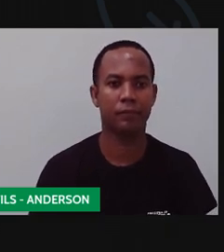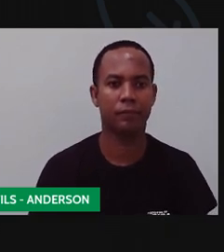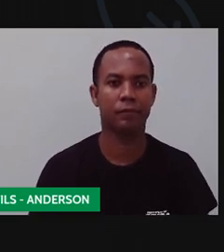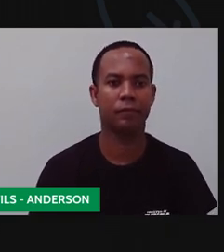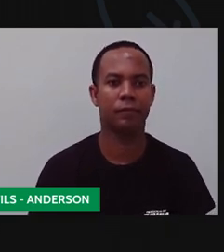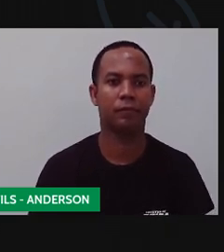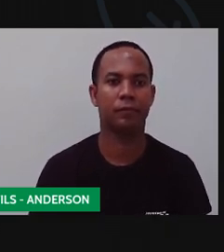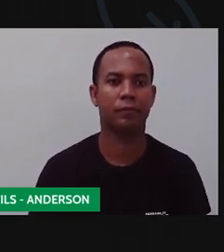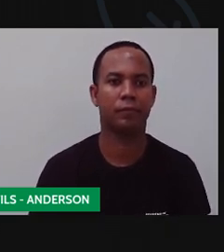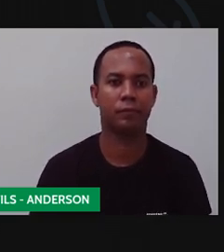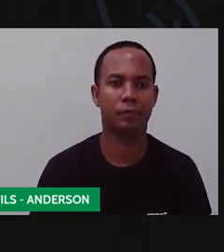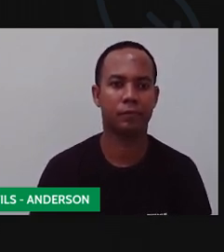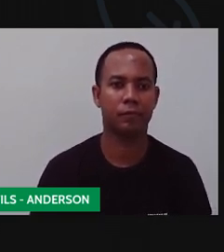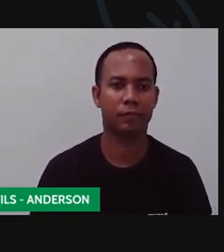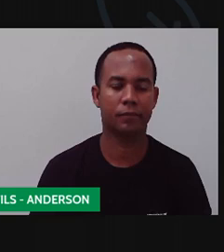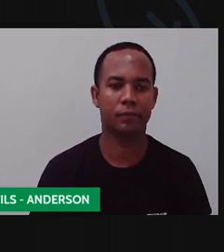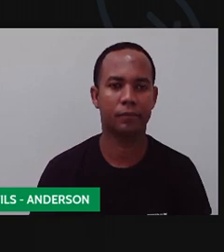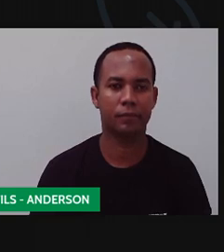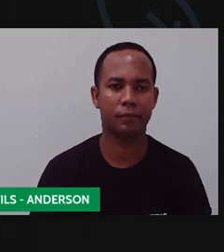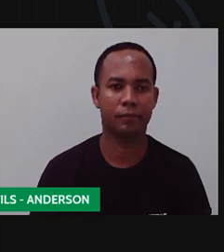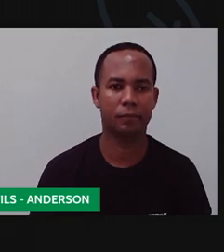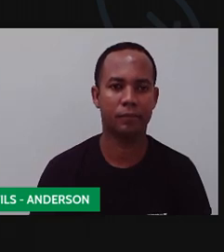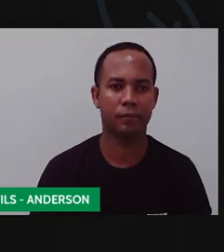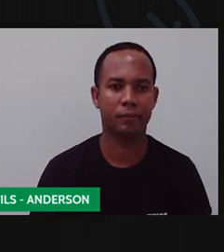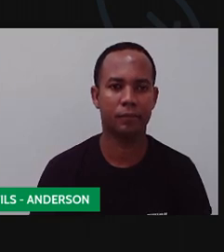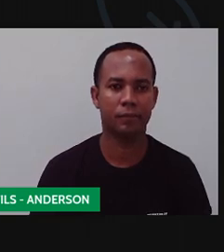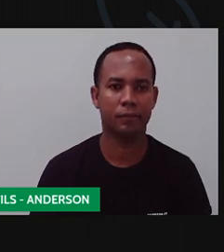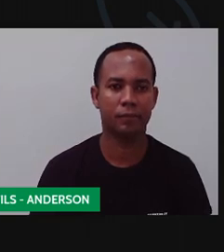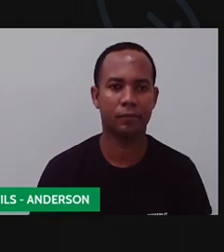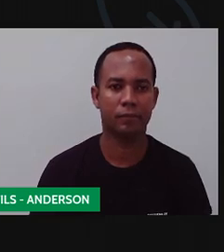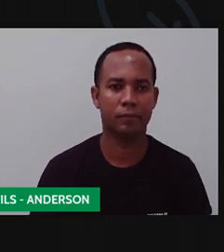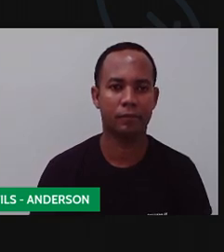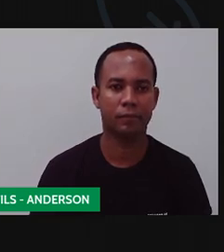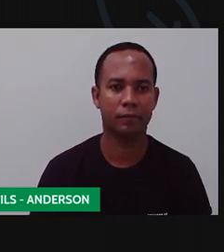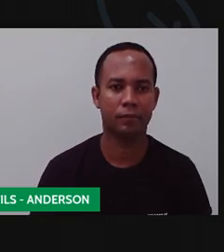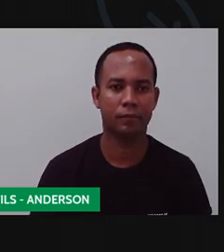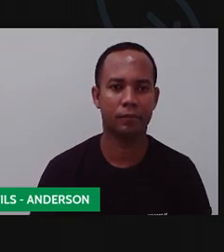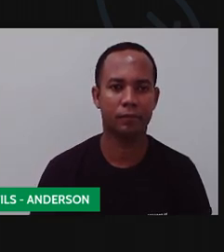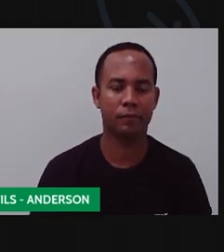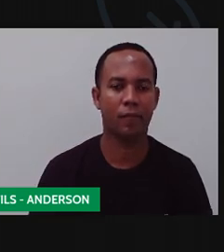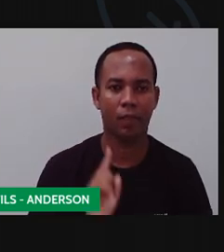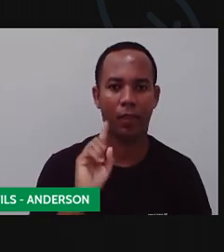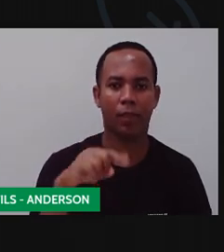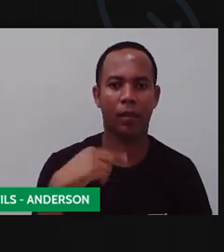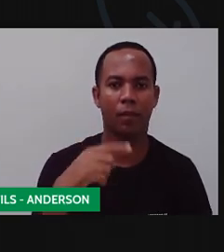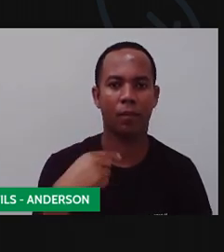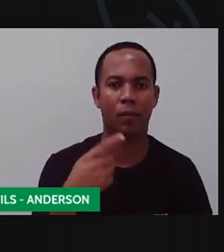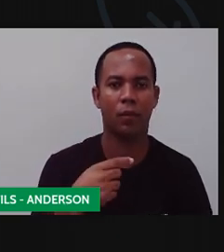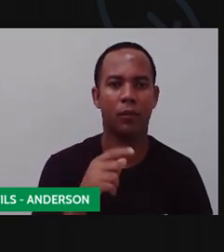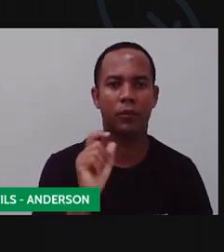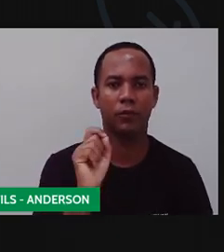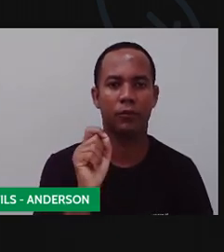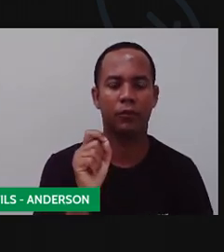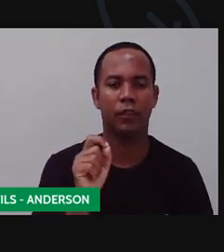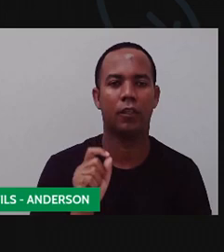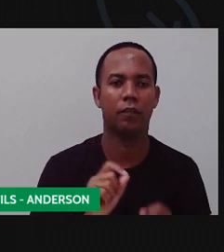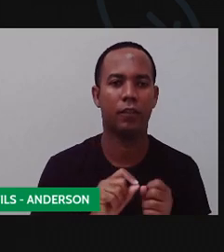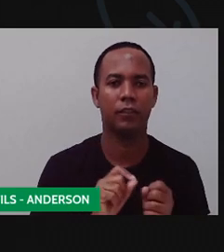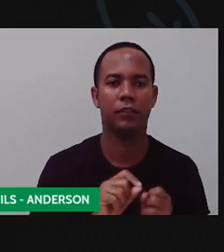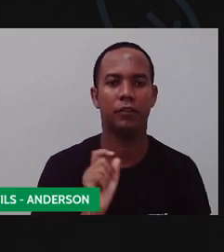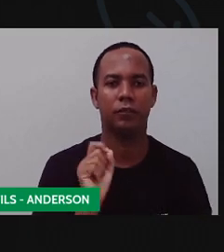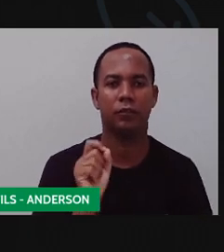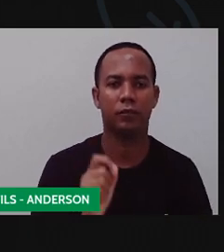Ai, que legal. A gente ama essas coisas. Depois a gente faz o quê? A gente vai dar um nó aqui, ó.